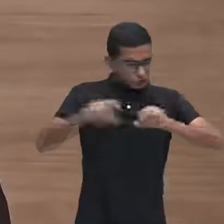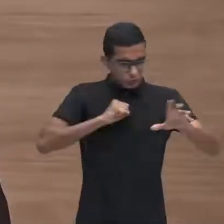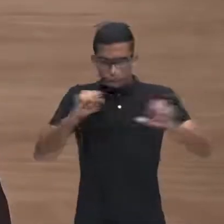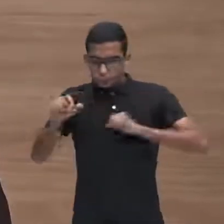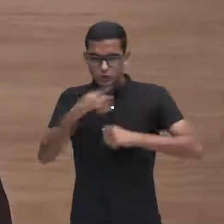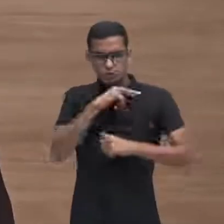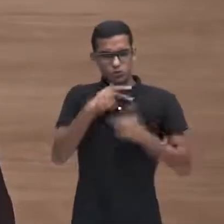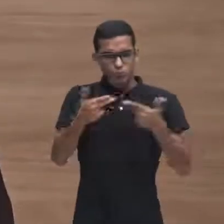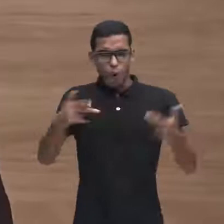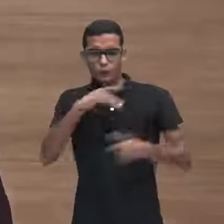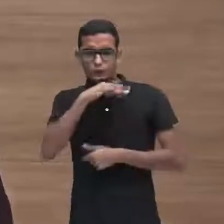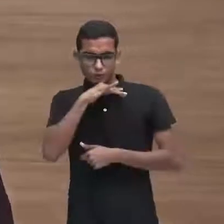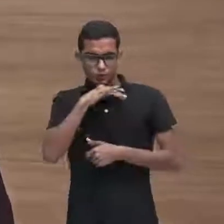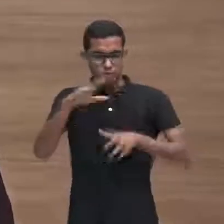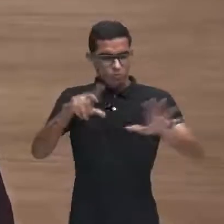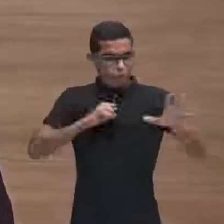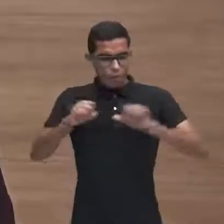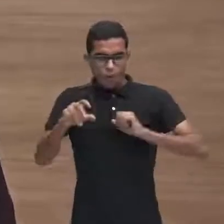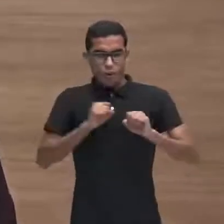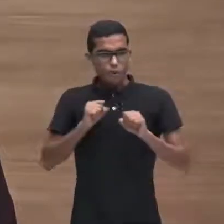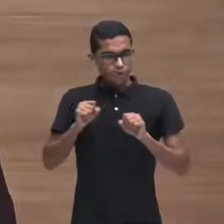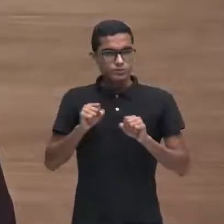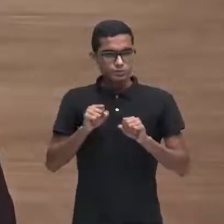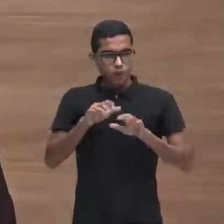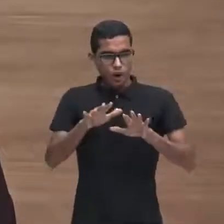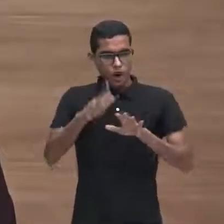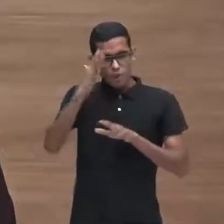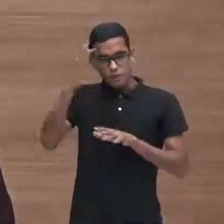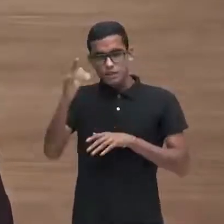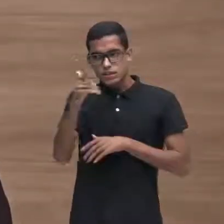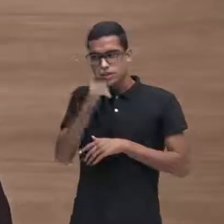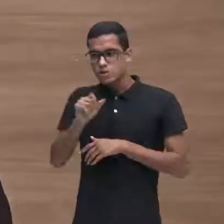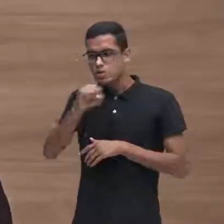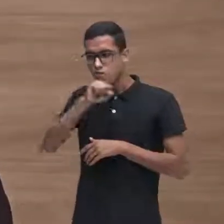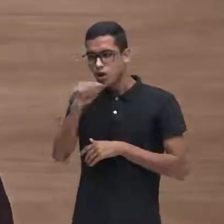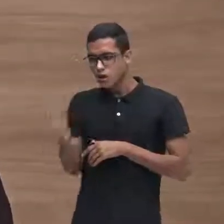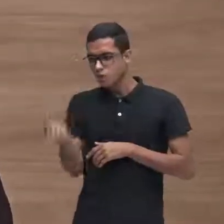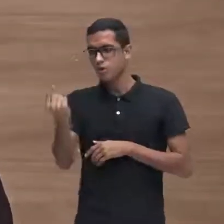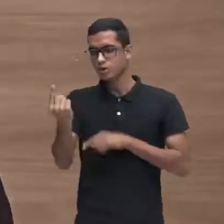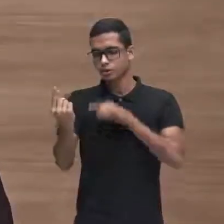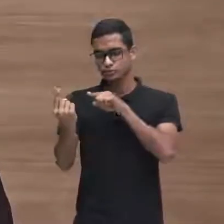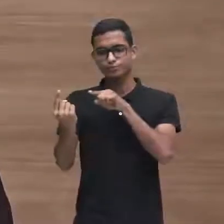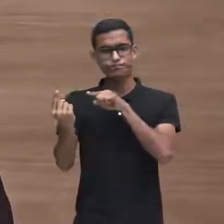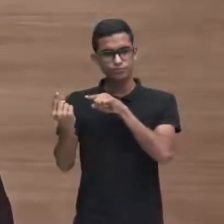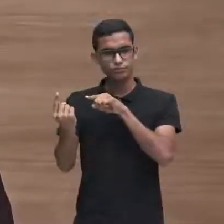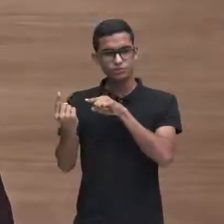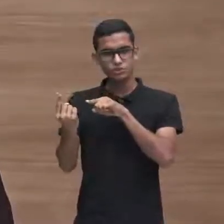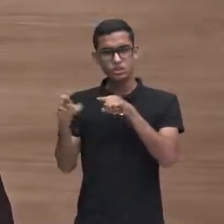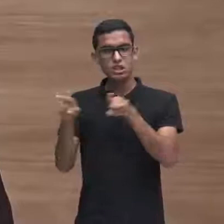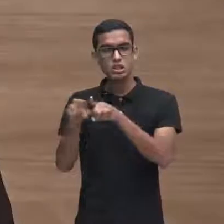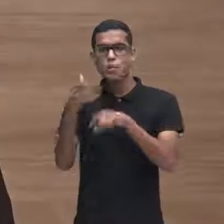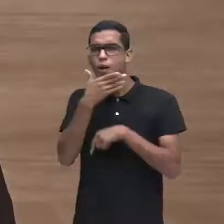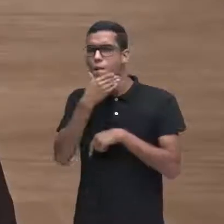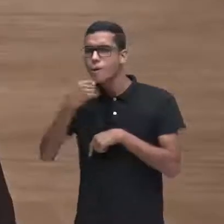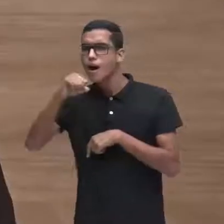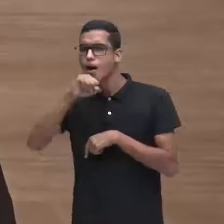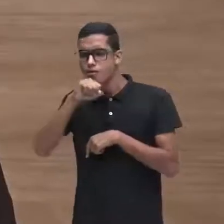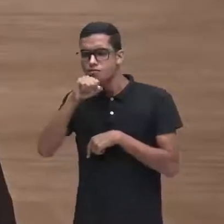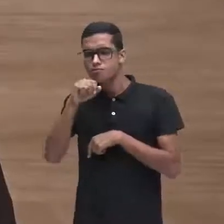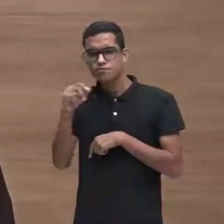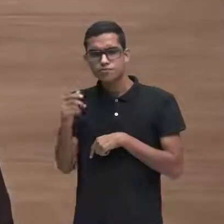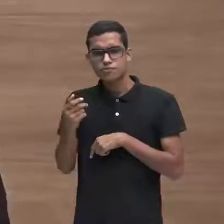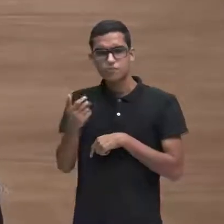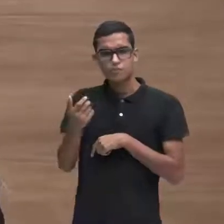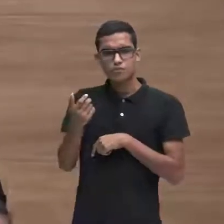e vê a dimensão de o quanto ela e o teu pai eles na